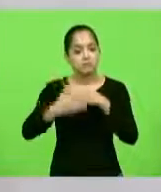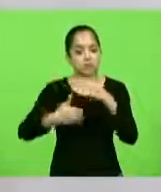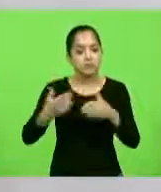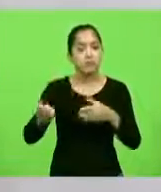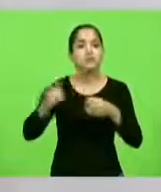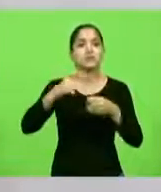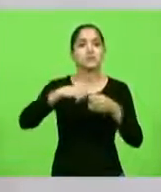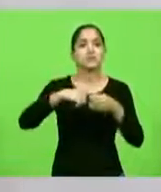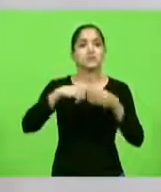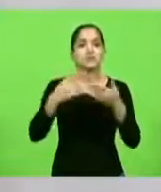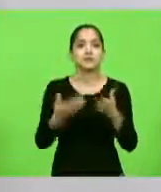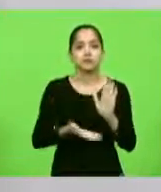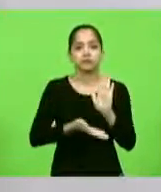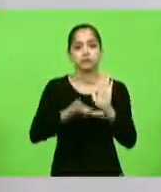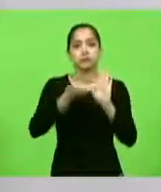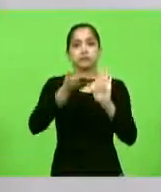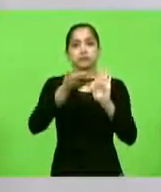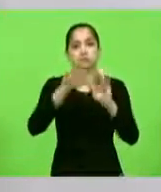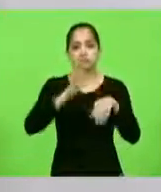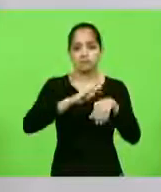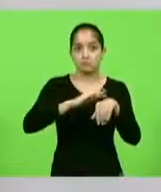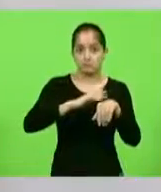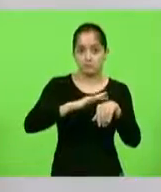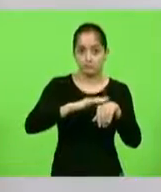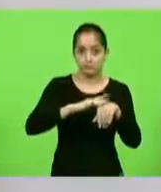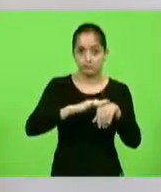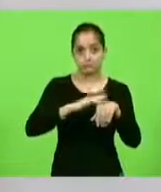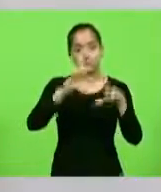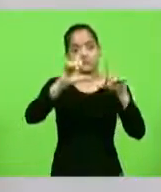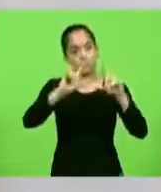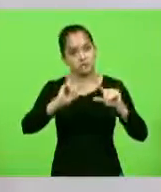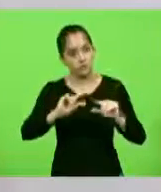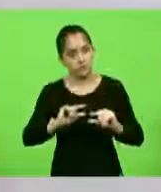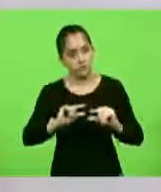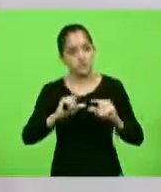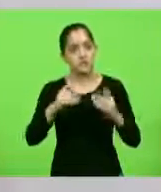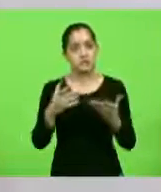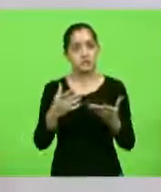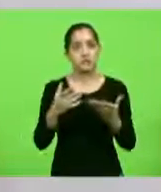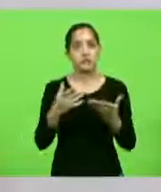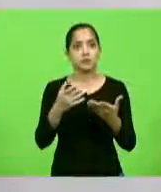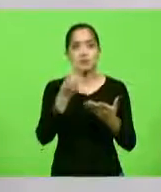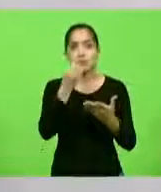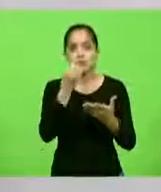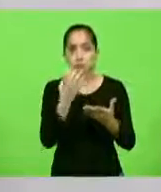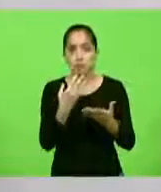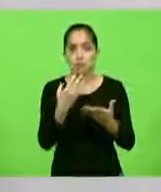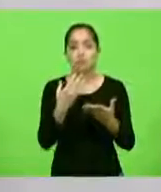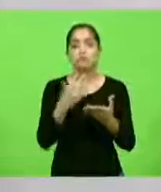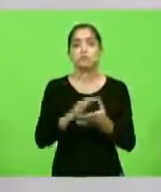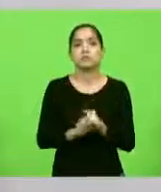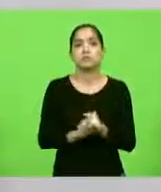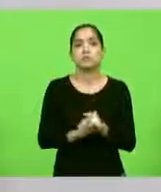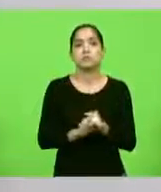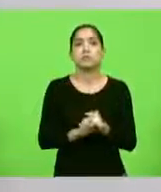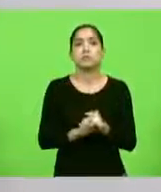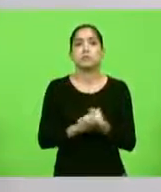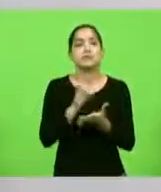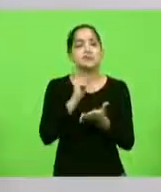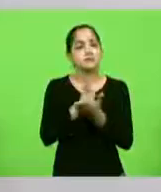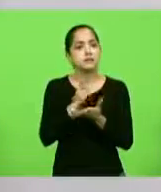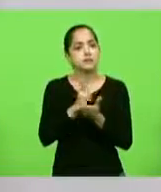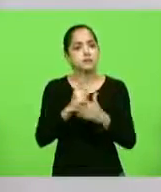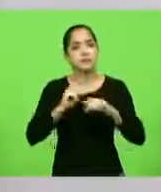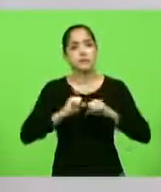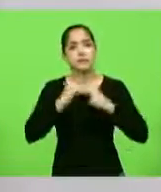elevada, doenças pré-existentes diminuídas, respostas mais rápidas contra infecções, é algo que eu sempre vou bater nessa